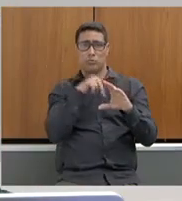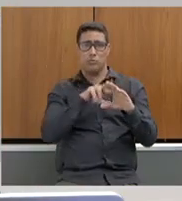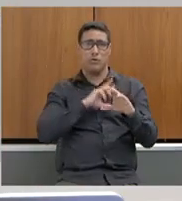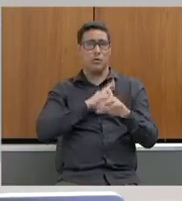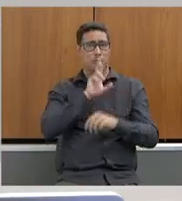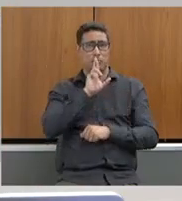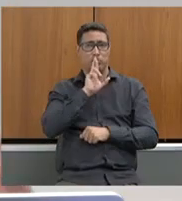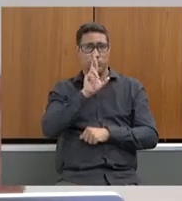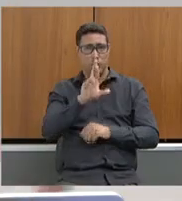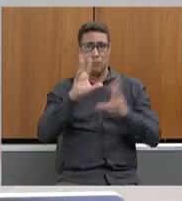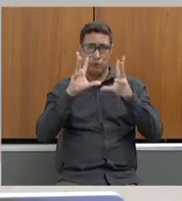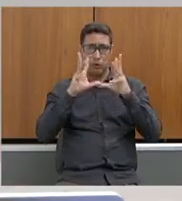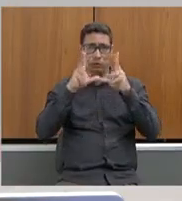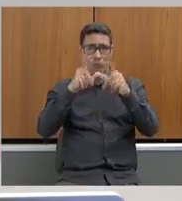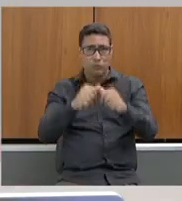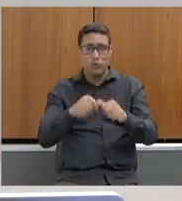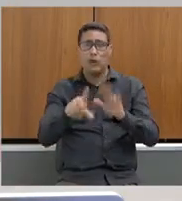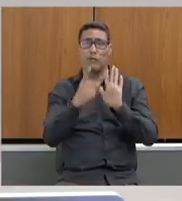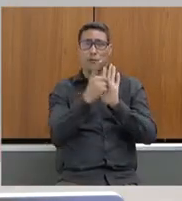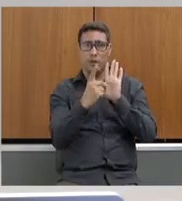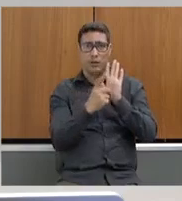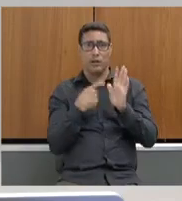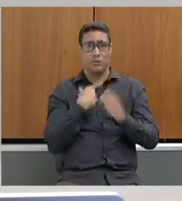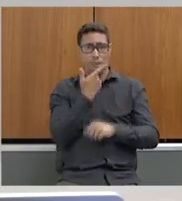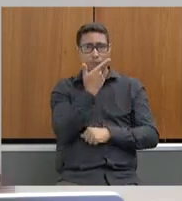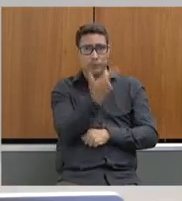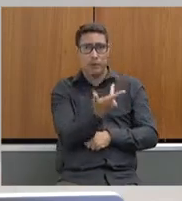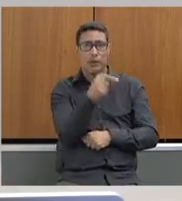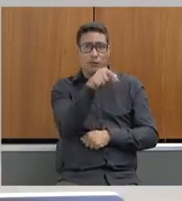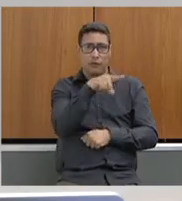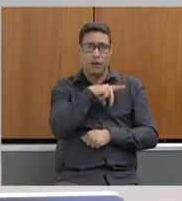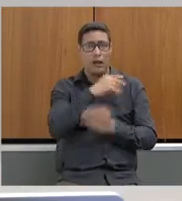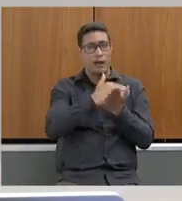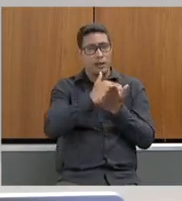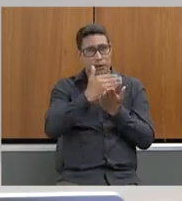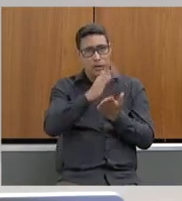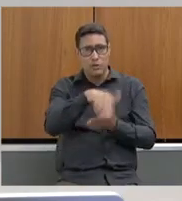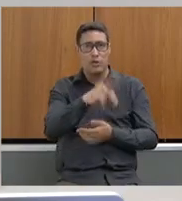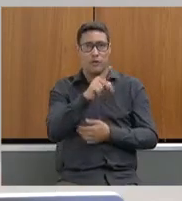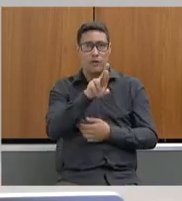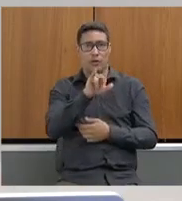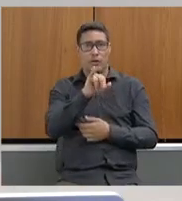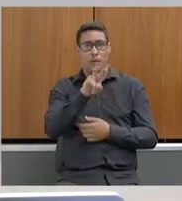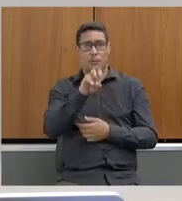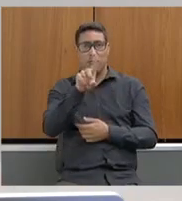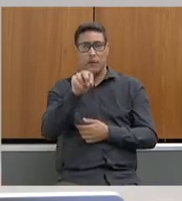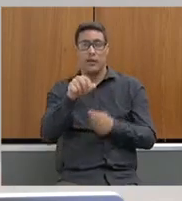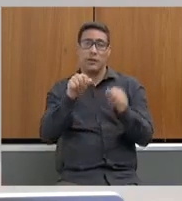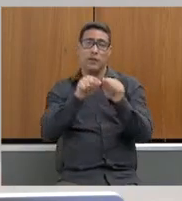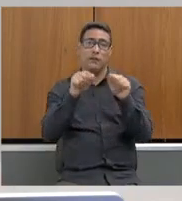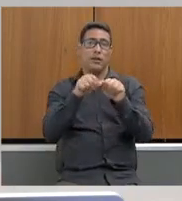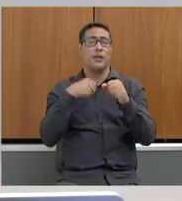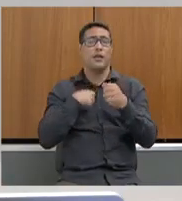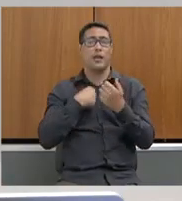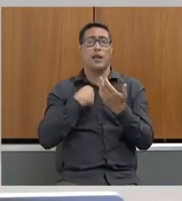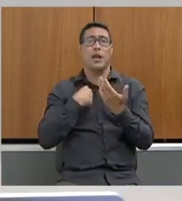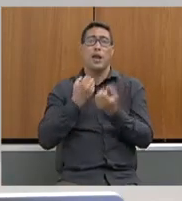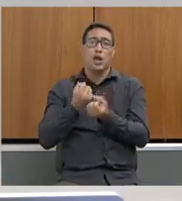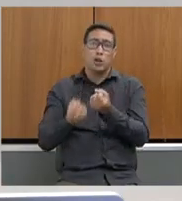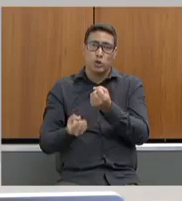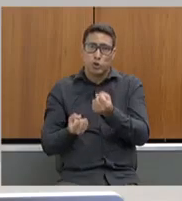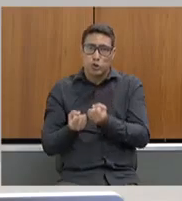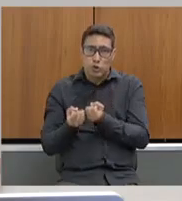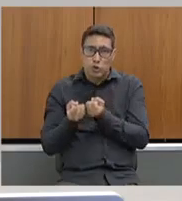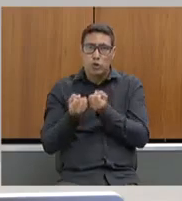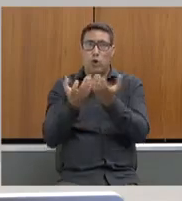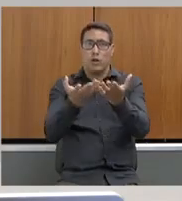todo, um decreto que oportuniza a iniciativa privada a fazer doações para o Estado.